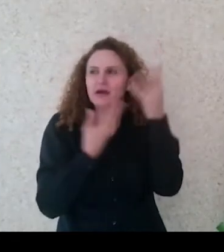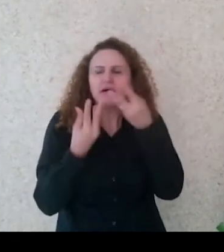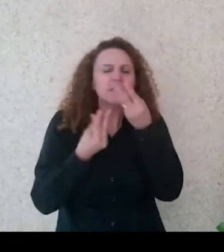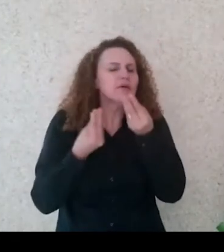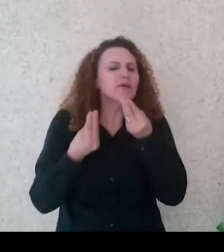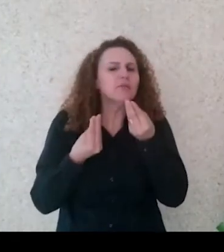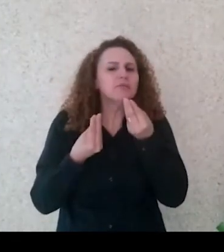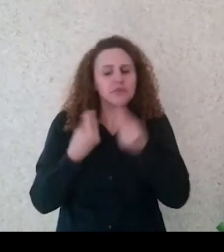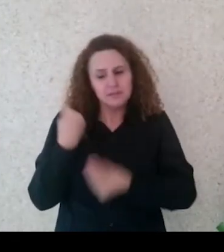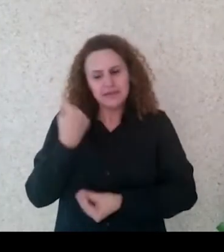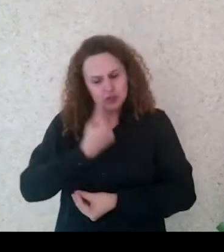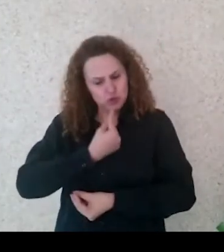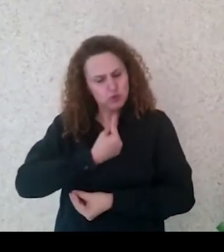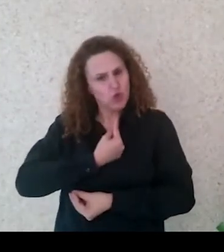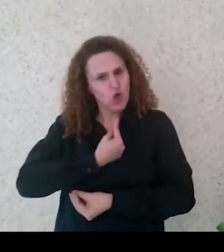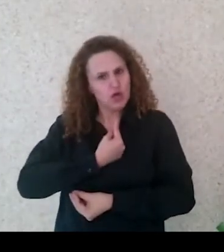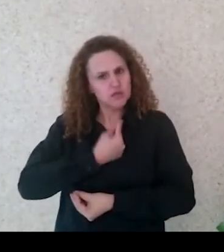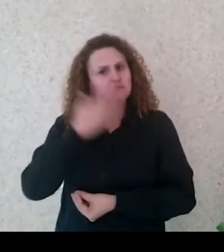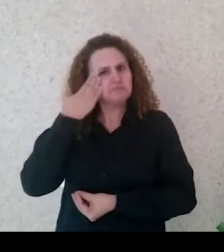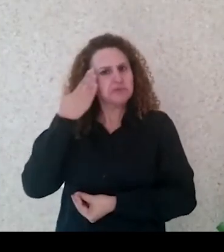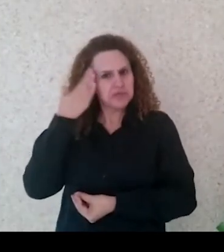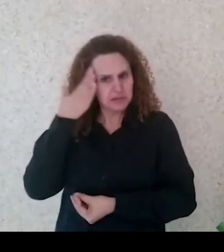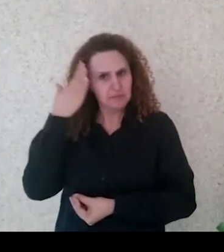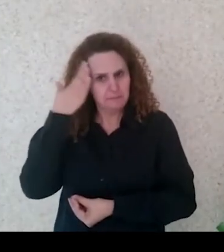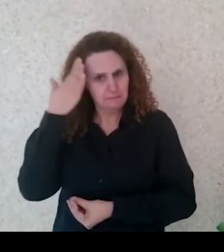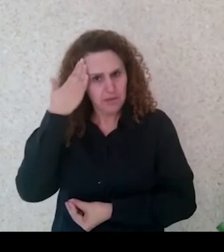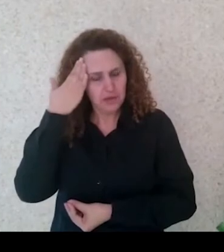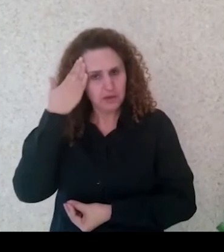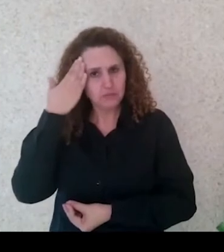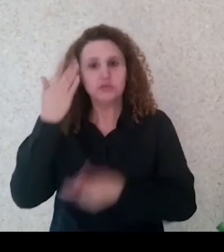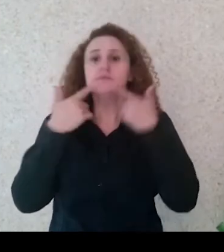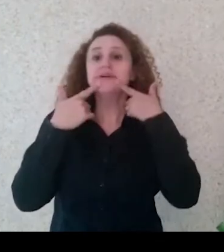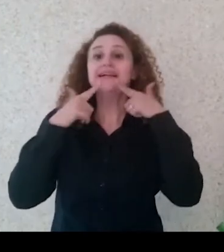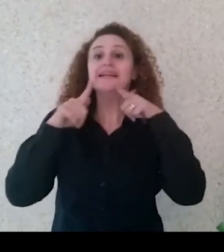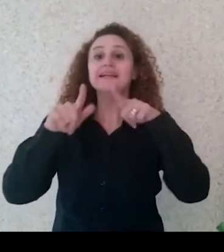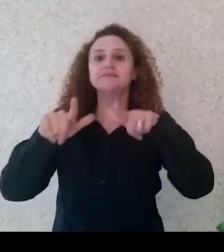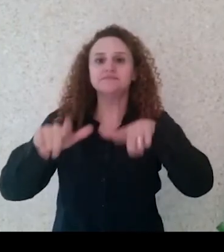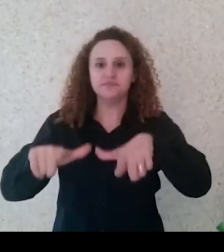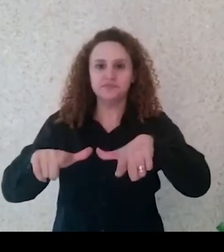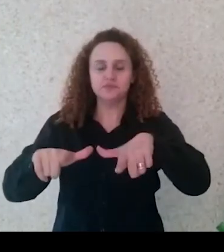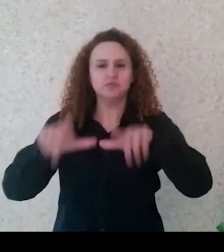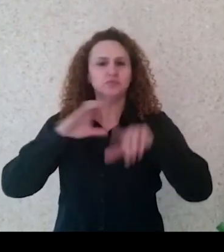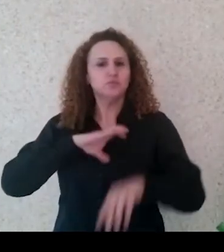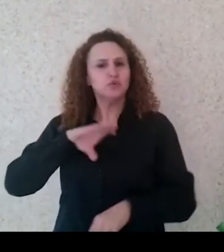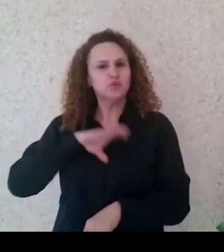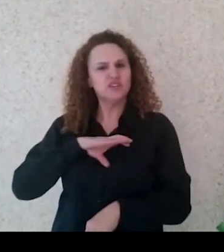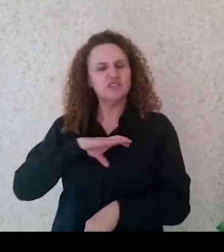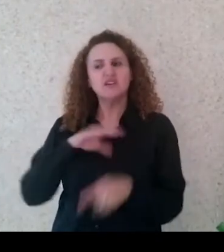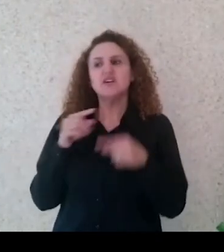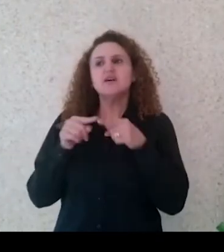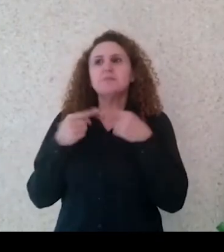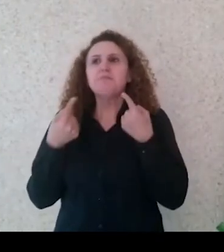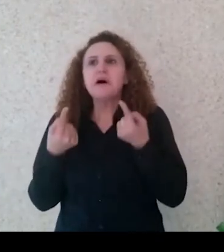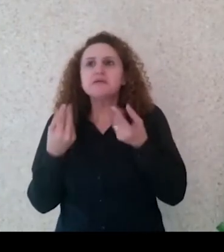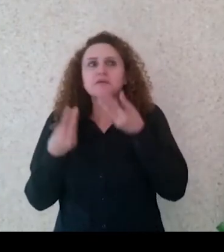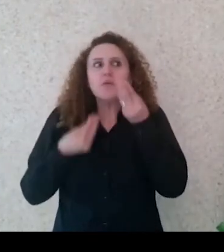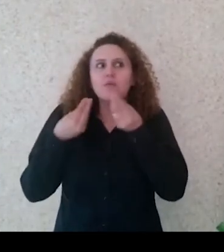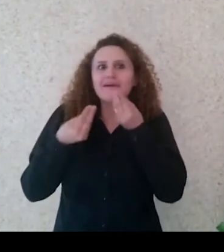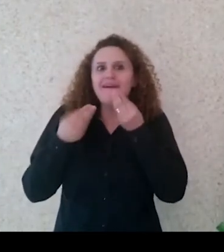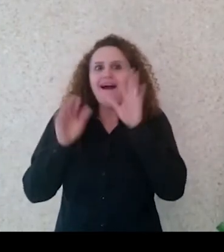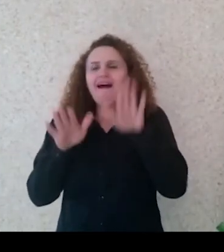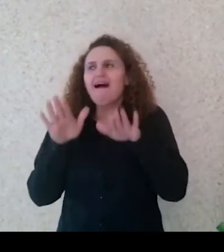Não somos falantes da Língua Portuguesa? Se estamos diante de um texto de Língua Portuguesa e não entendemos,